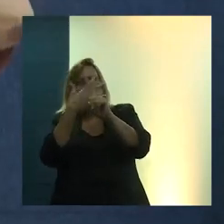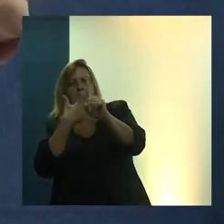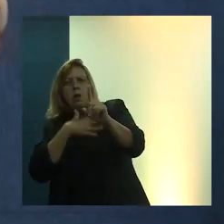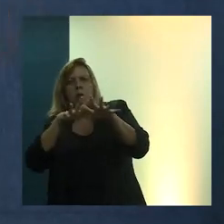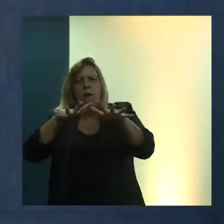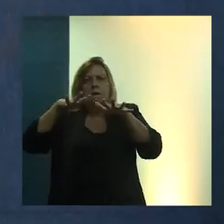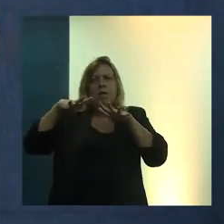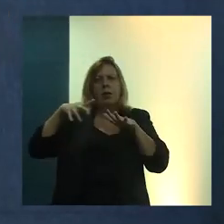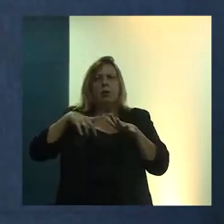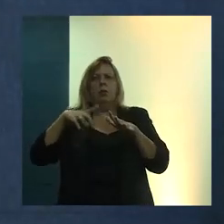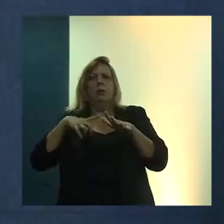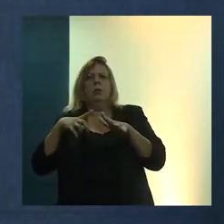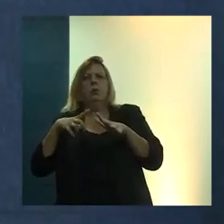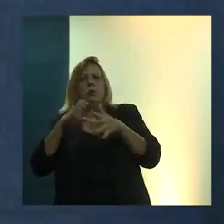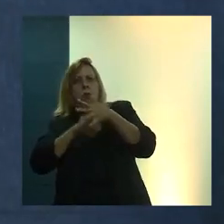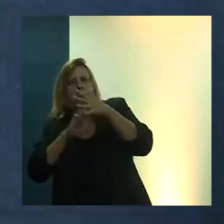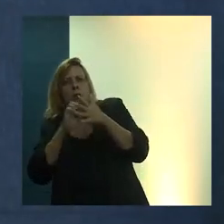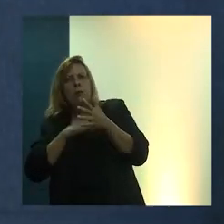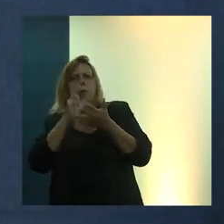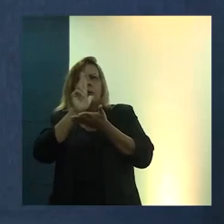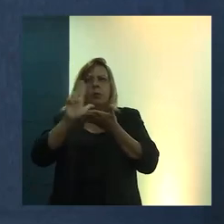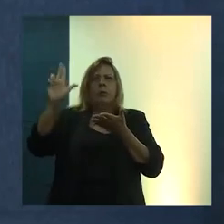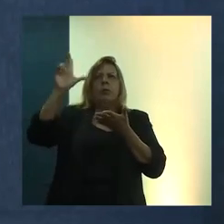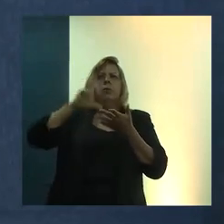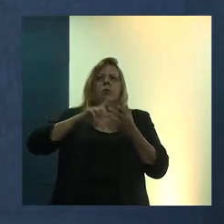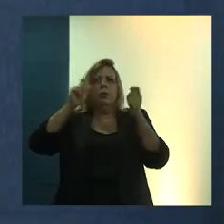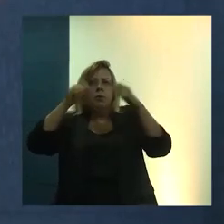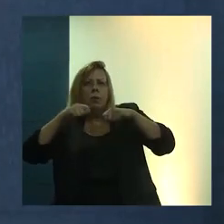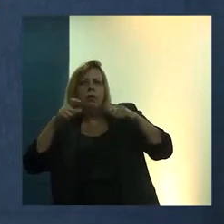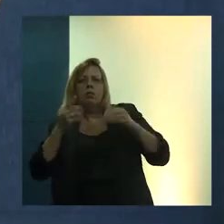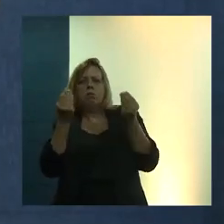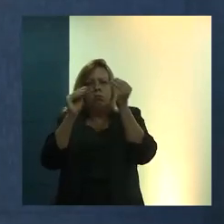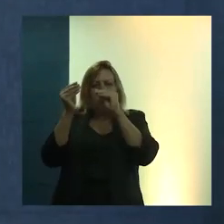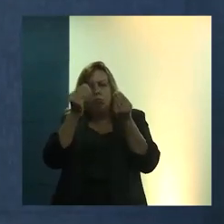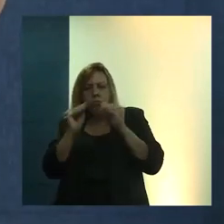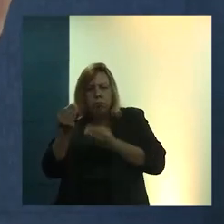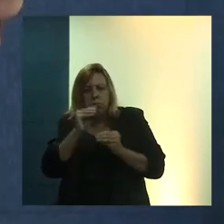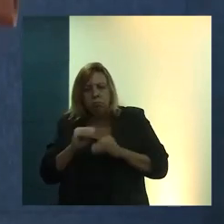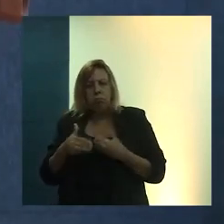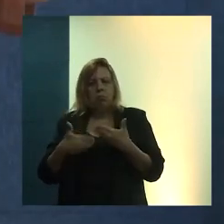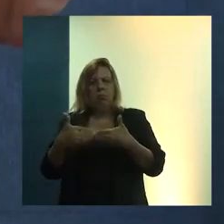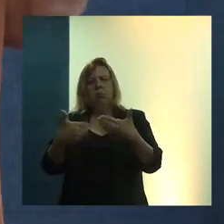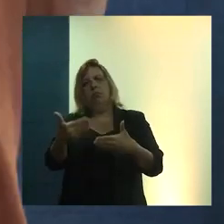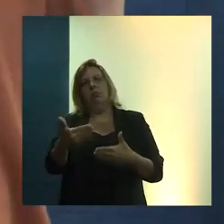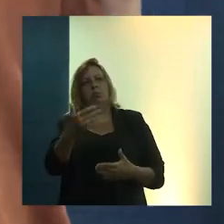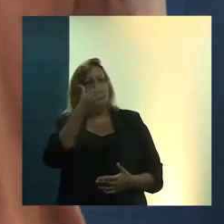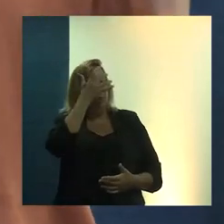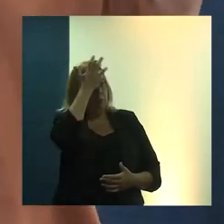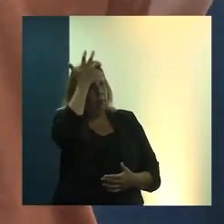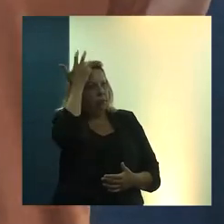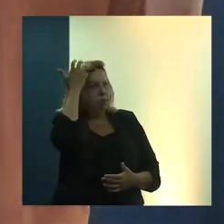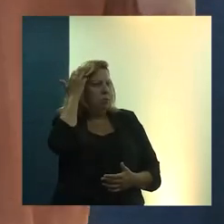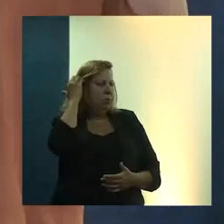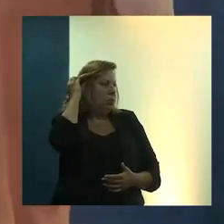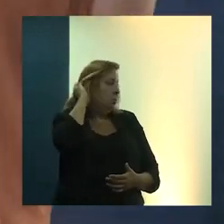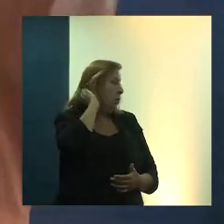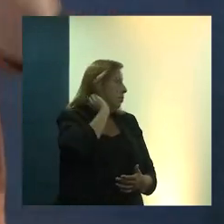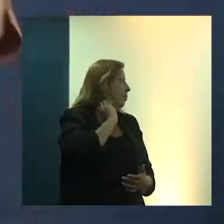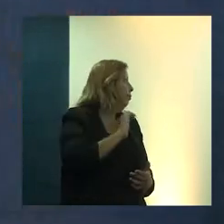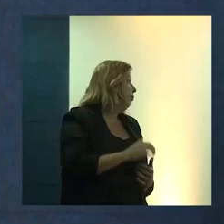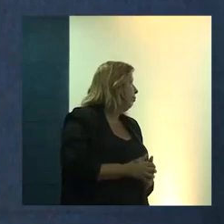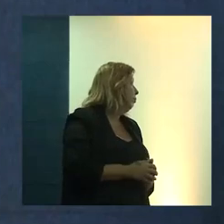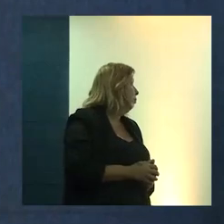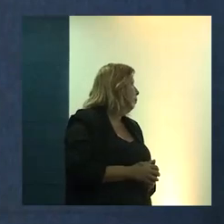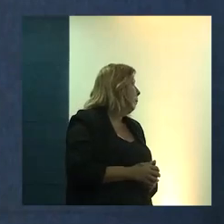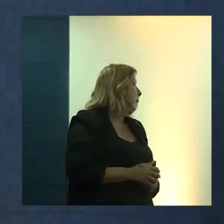instituições, um acervo que a gente possa contribuir e alimentar permanentemente. Então, veja que, agora